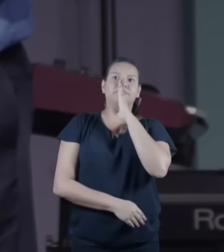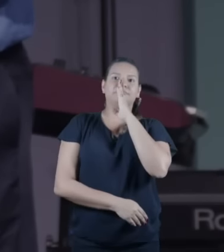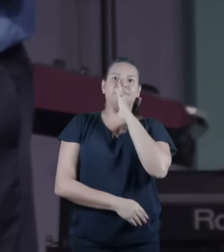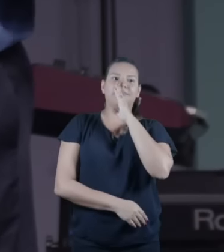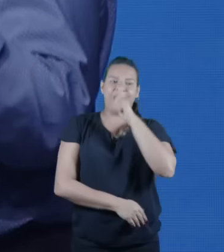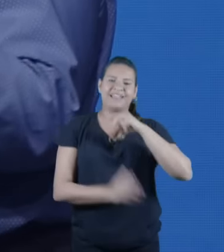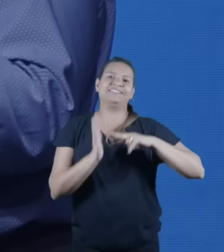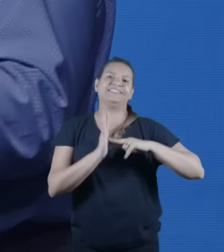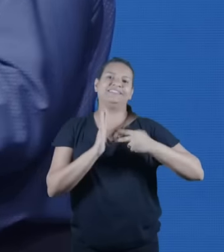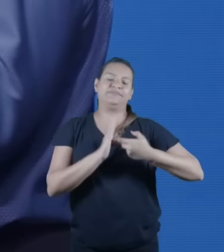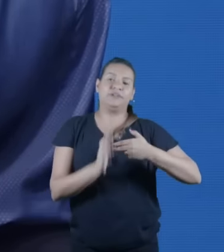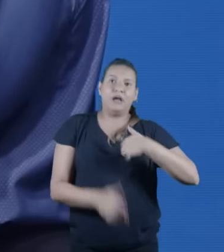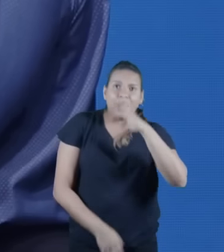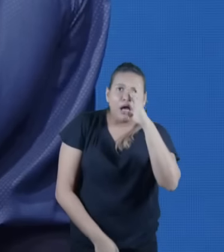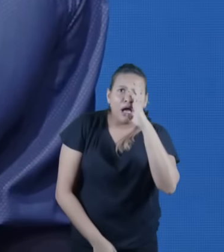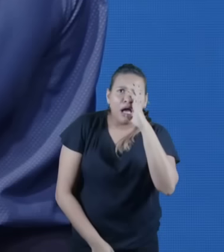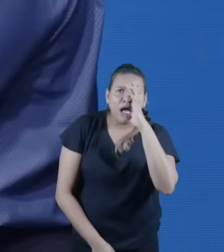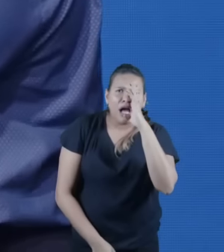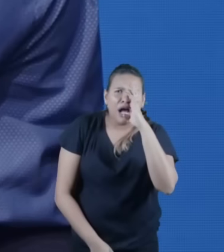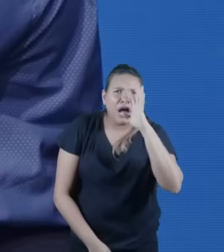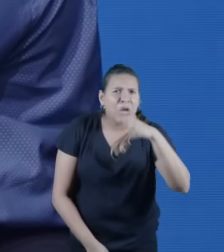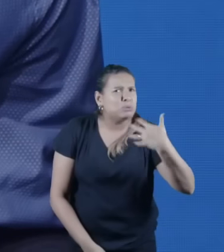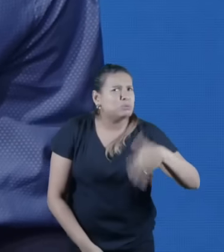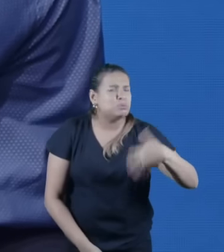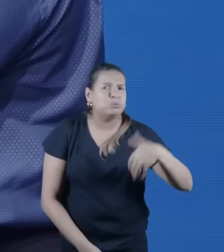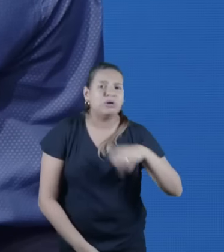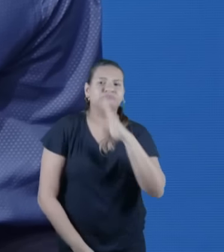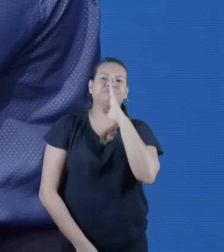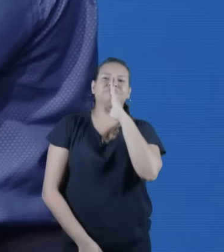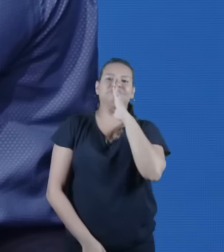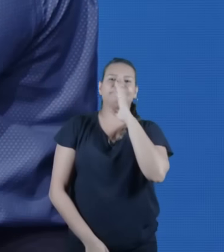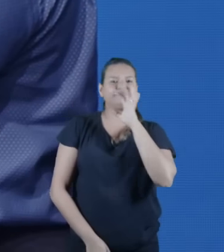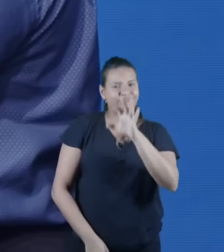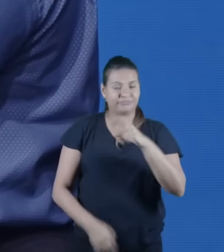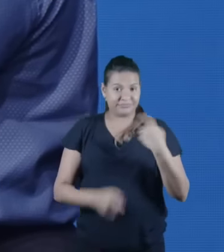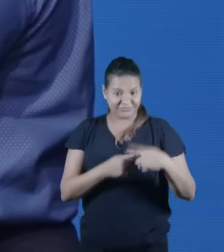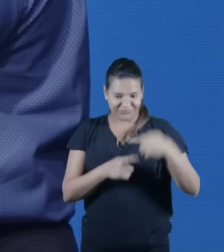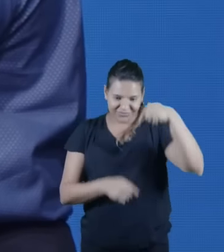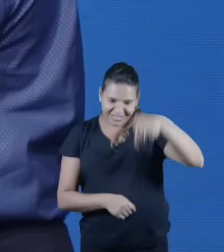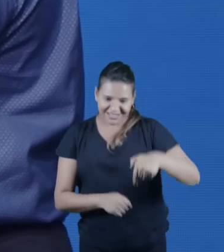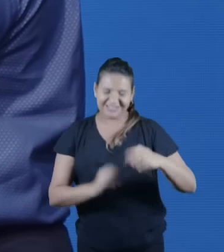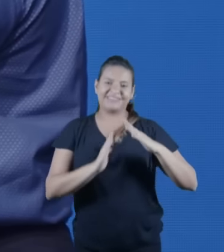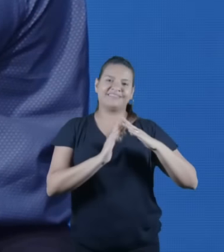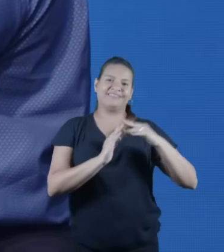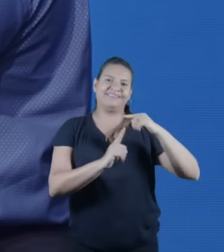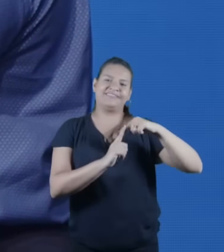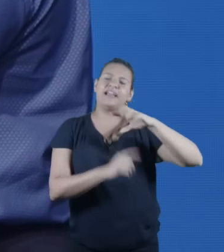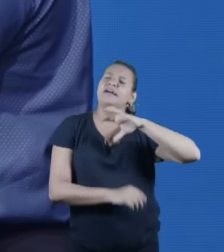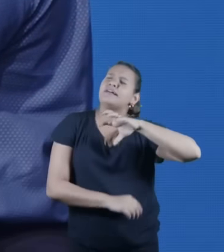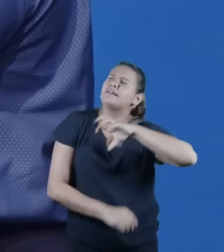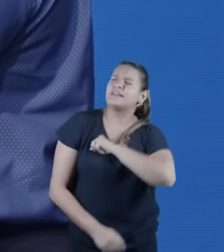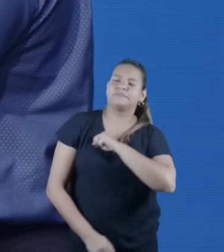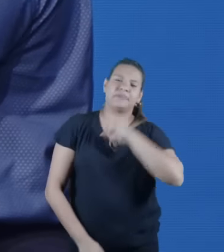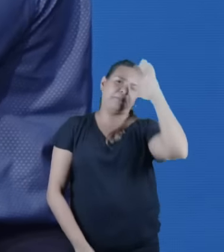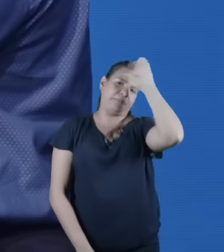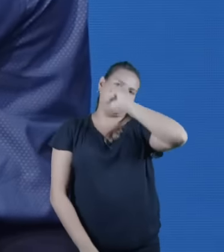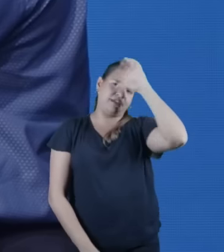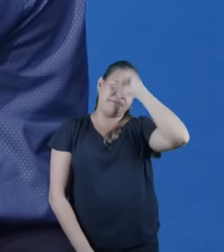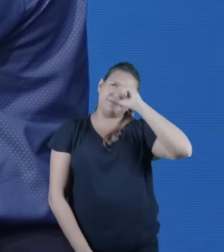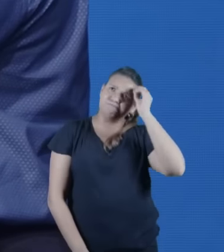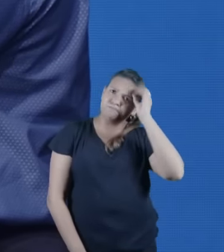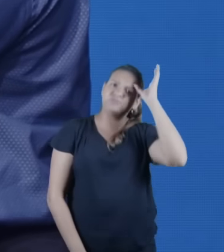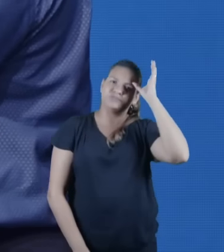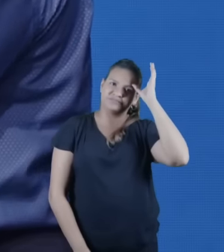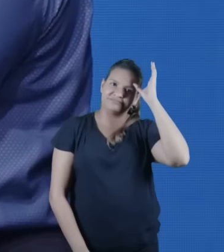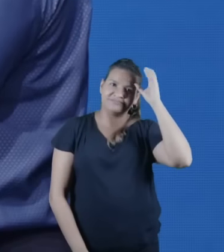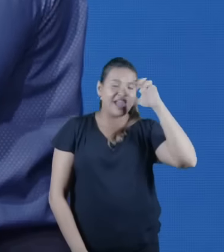essa é uma característica a minha igreja é uma igreja que ama o conhecimento e assim